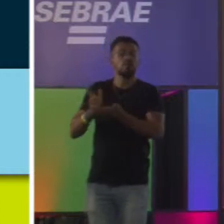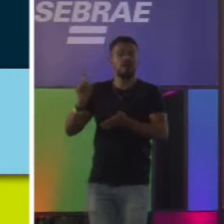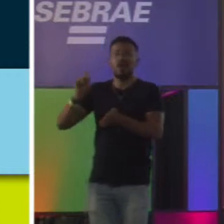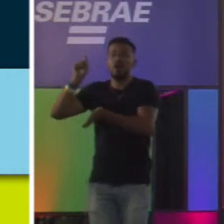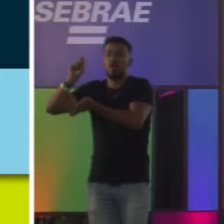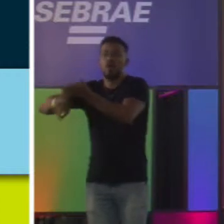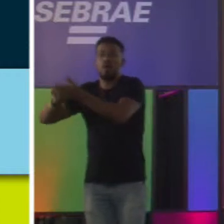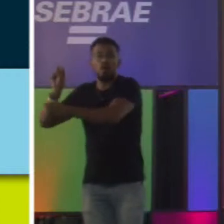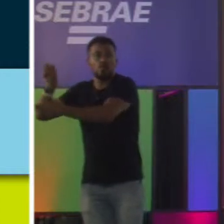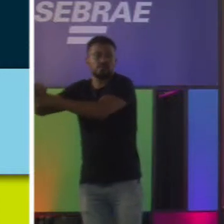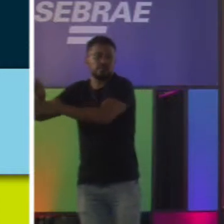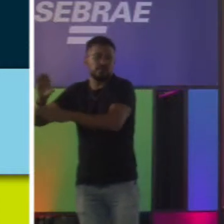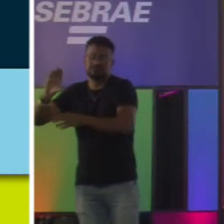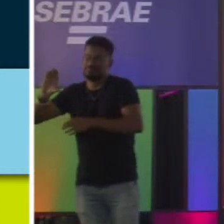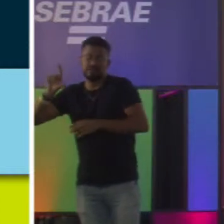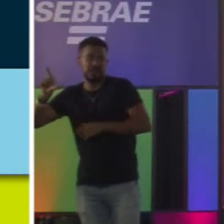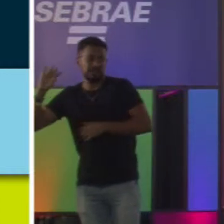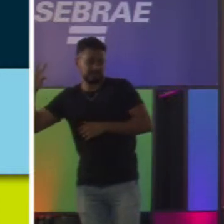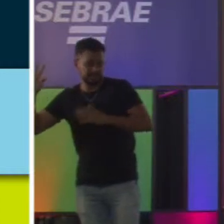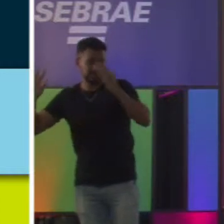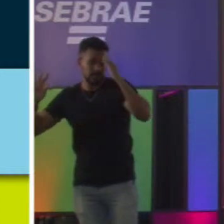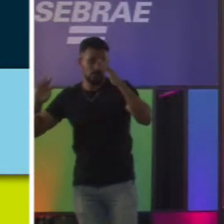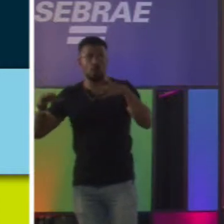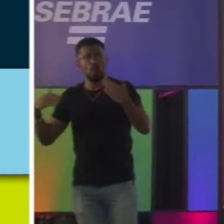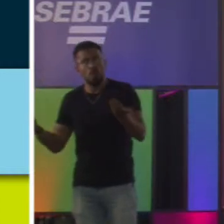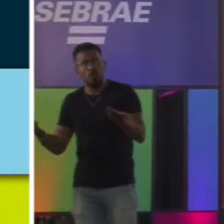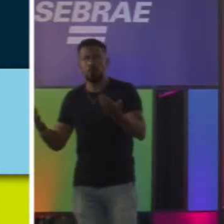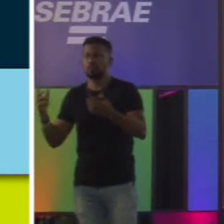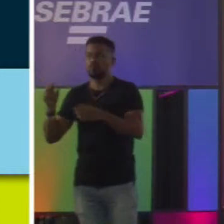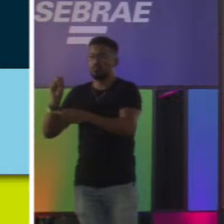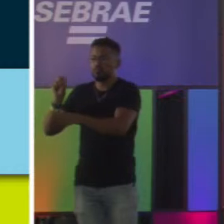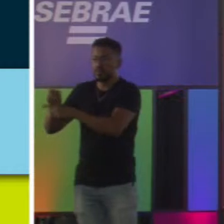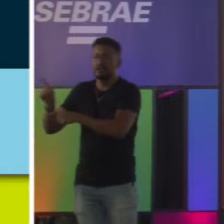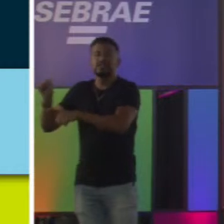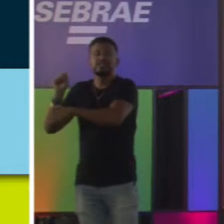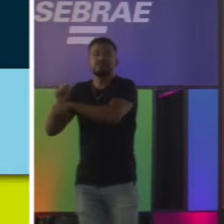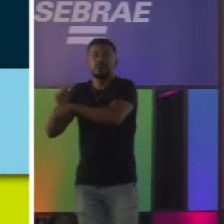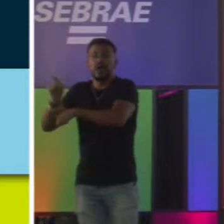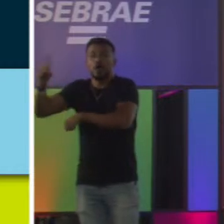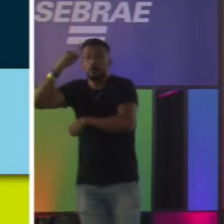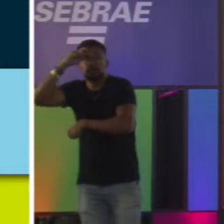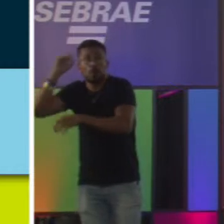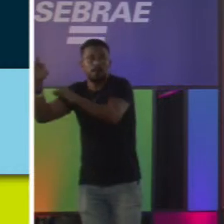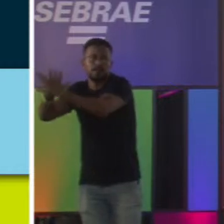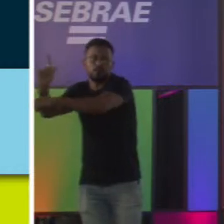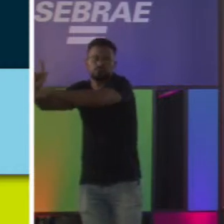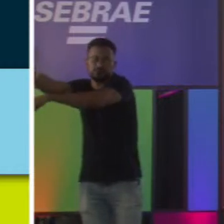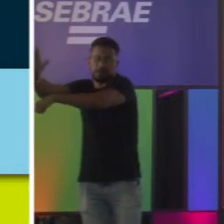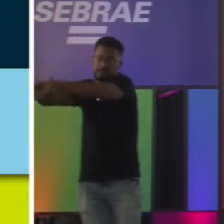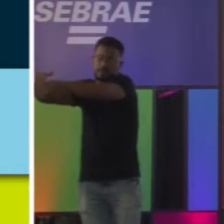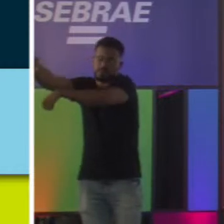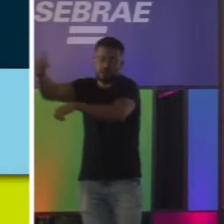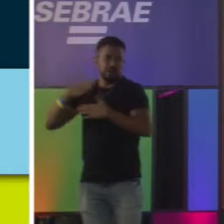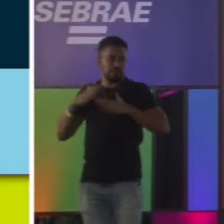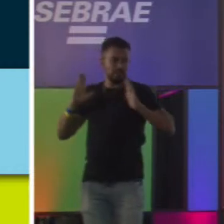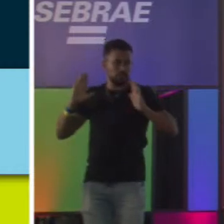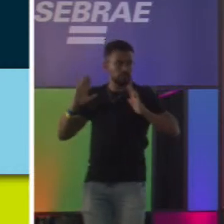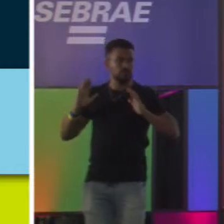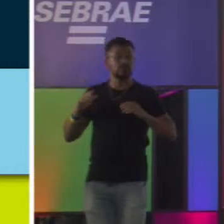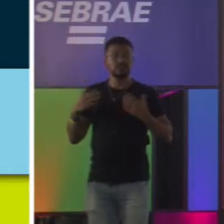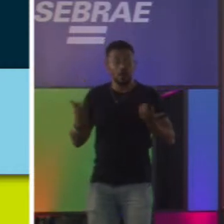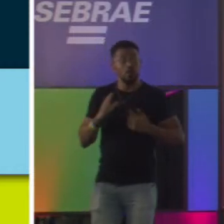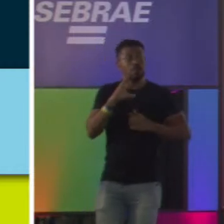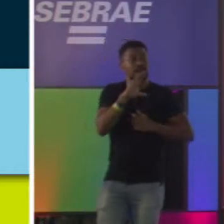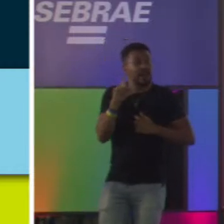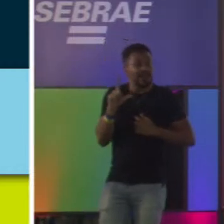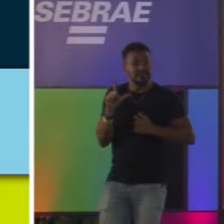que eles não sejam contratados a CLT, eles esperam que uma clínica entregue as coisas para ele. Então, o primeiro ponto é, o cliente dele não é o dentista, o